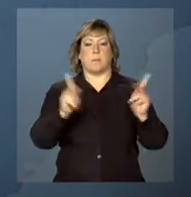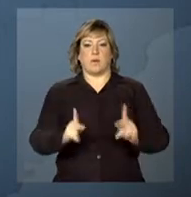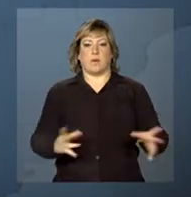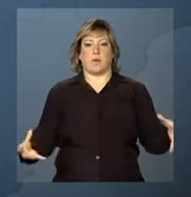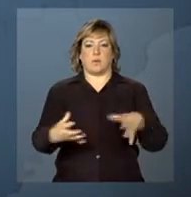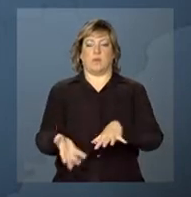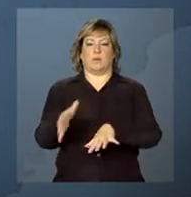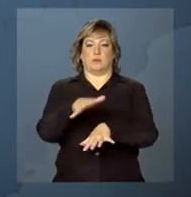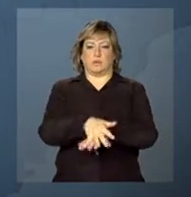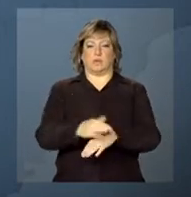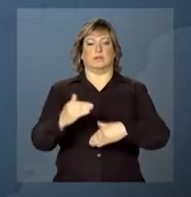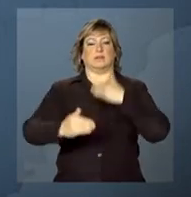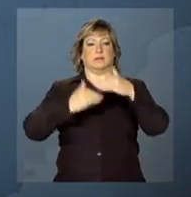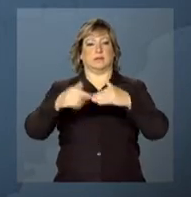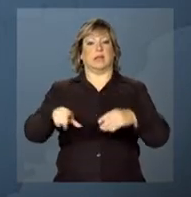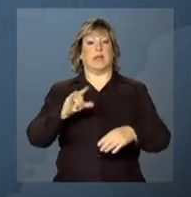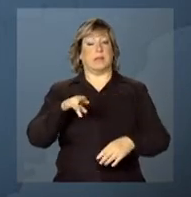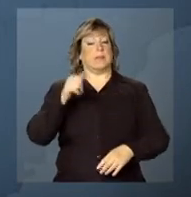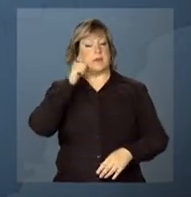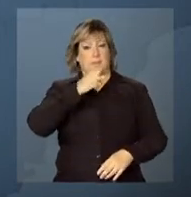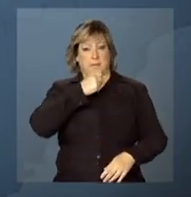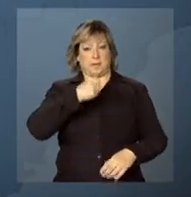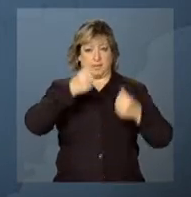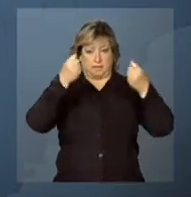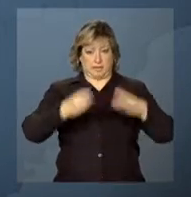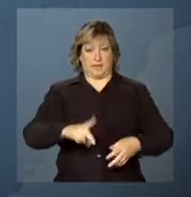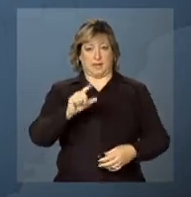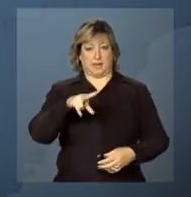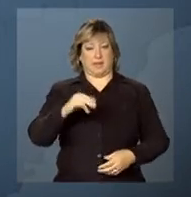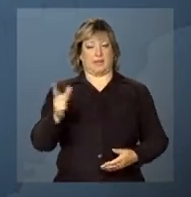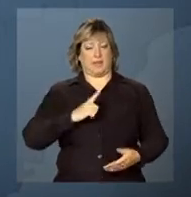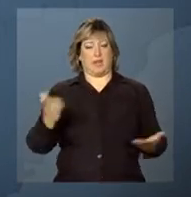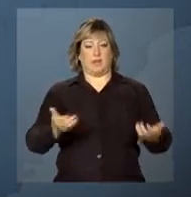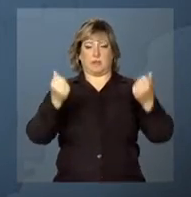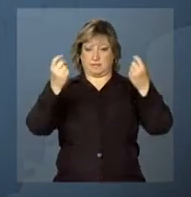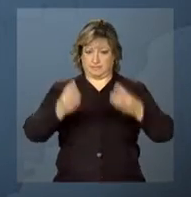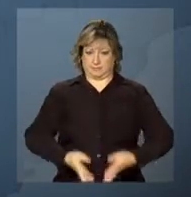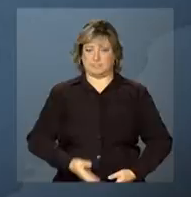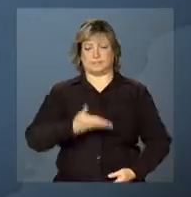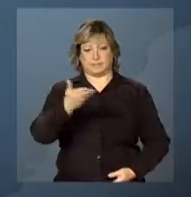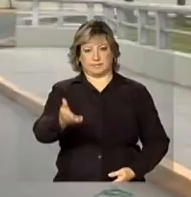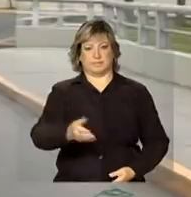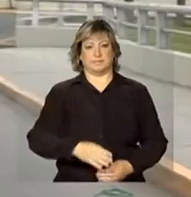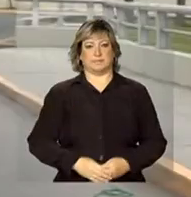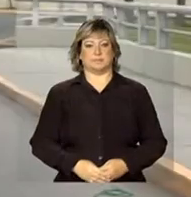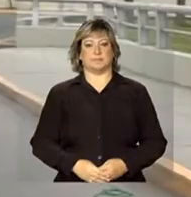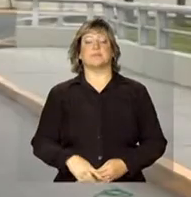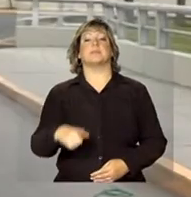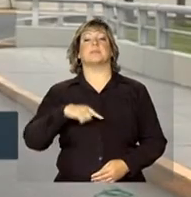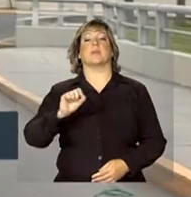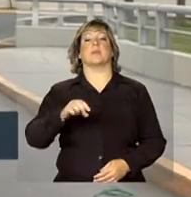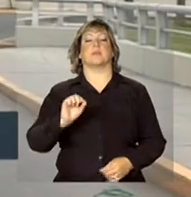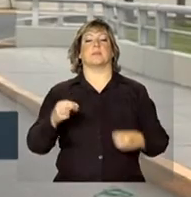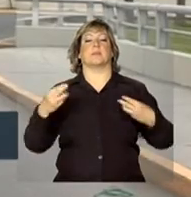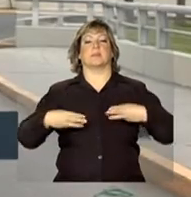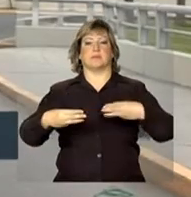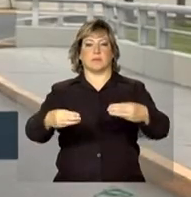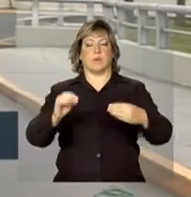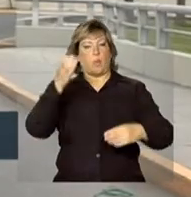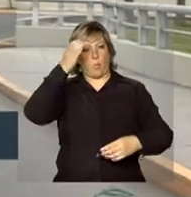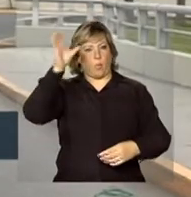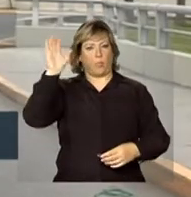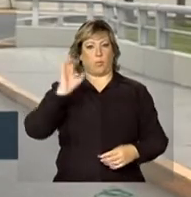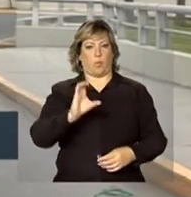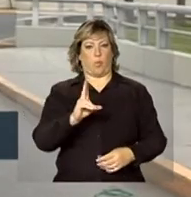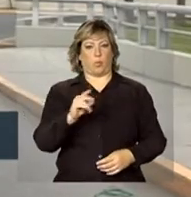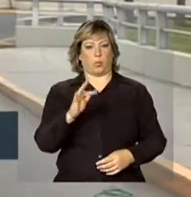desenvolvimento. De Lima, a repórter Daniela Almeida tem as informações. O Ministério da Cultura do Peru é a sede